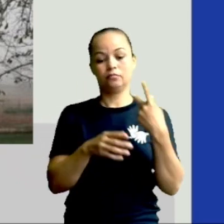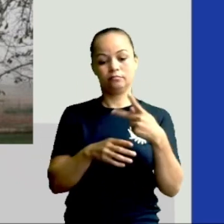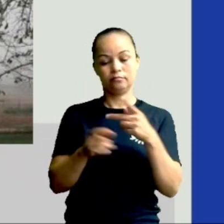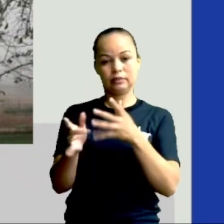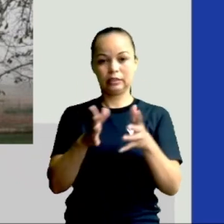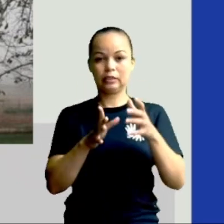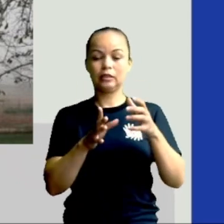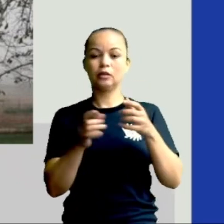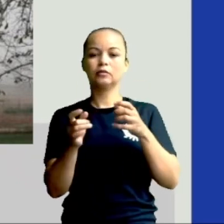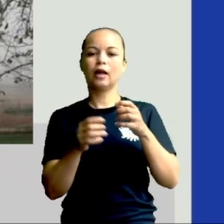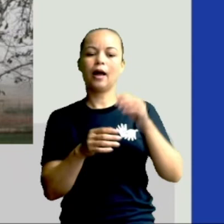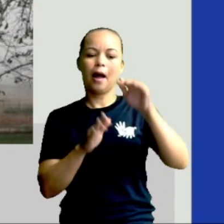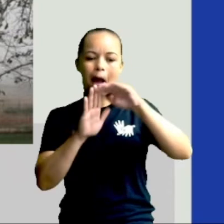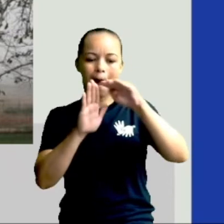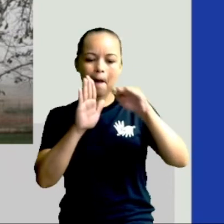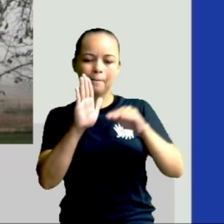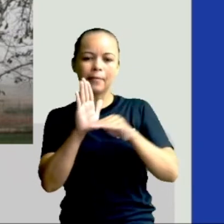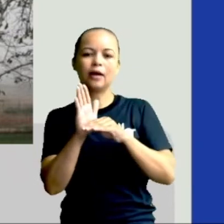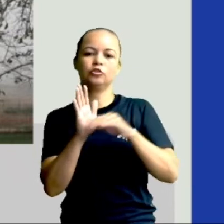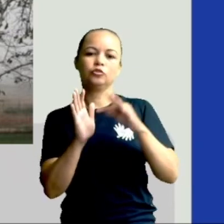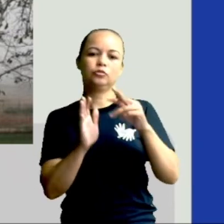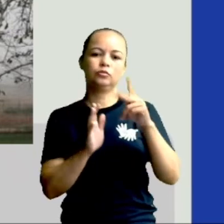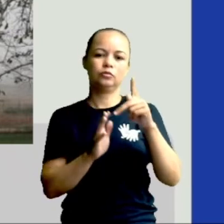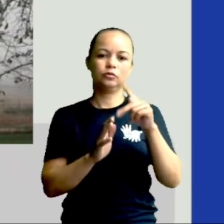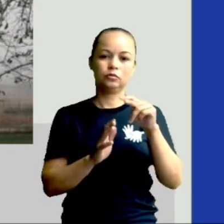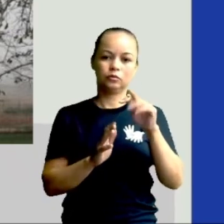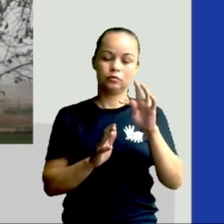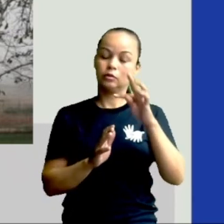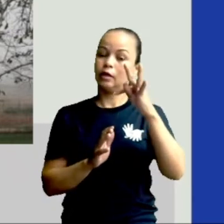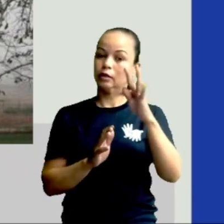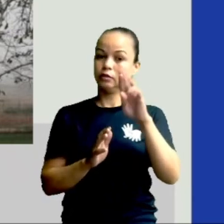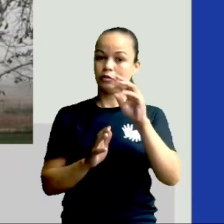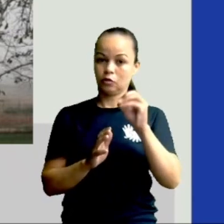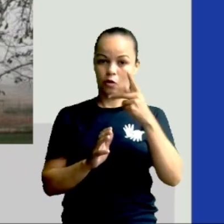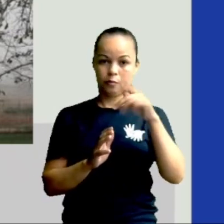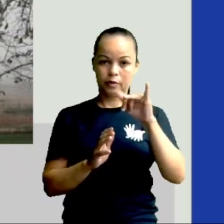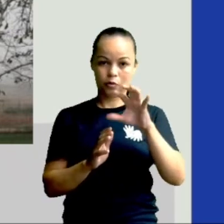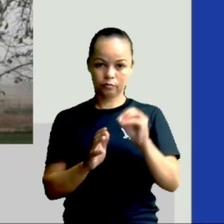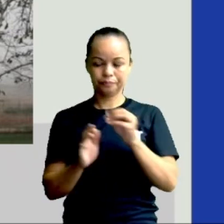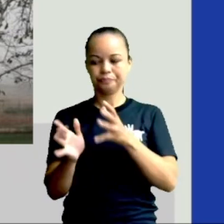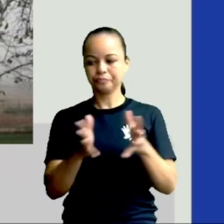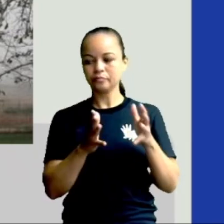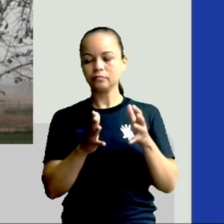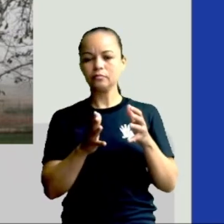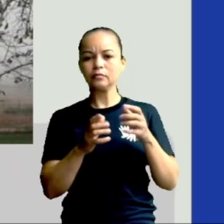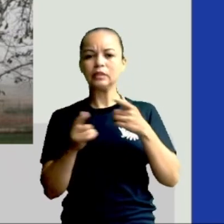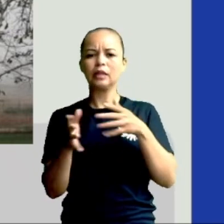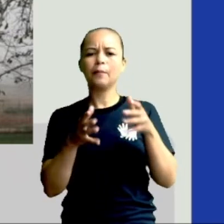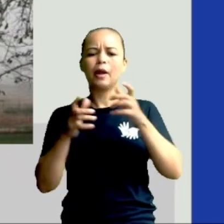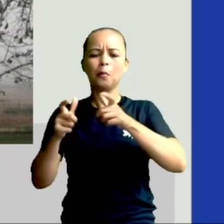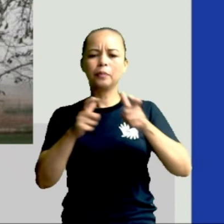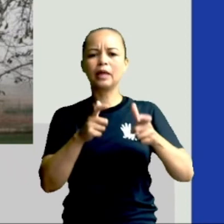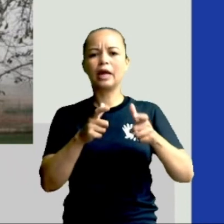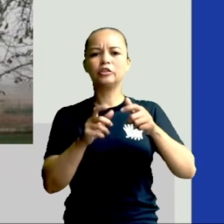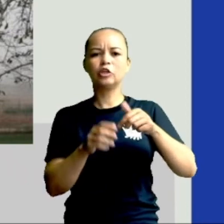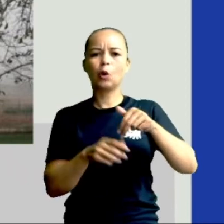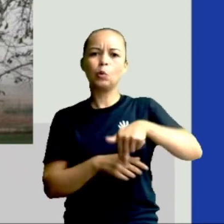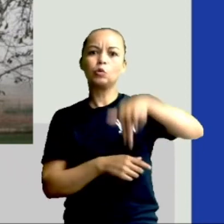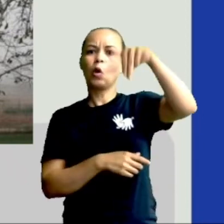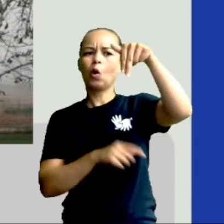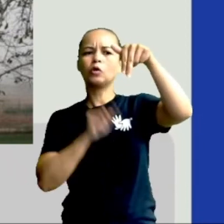abaixo do trópico de câncer, em uma zona temperada, com estações bem definidas. Mas na região norte, lá em cima,